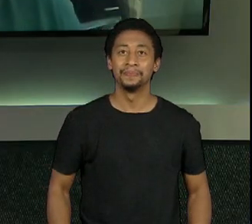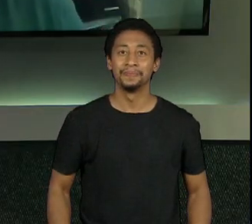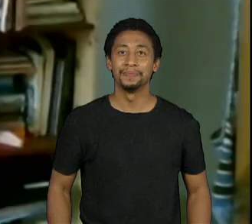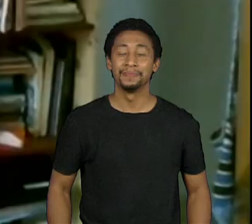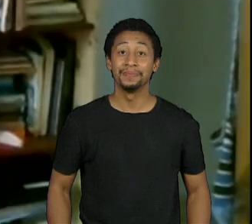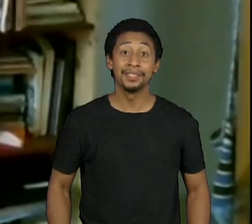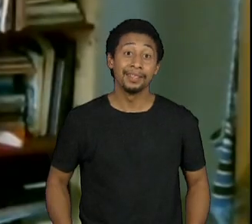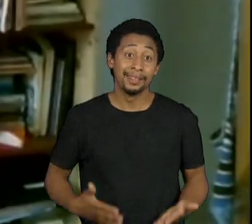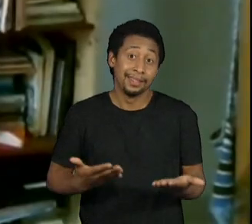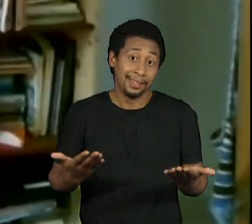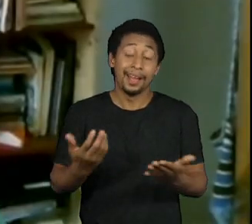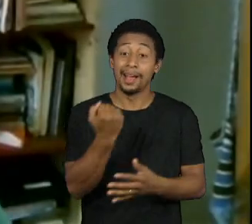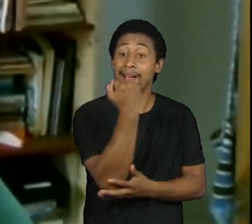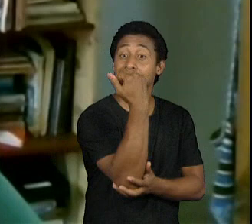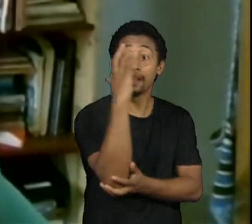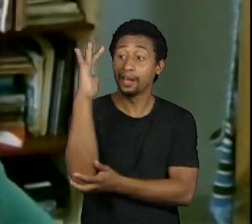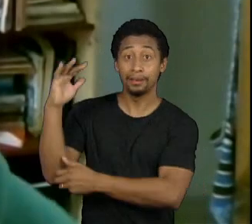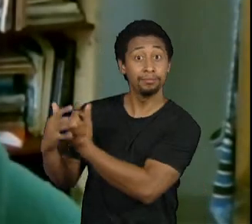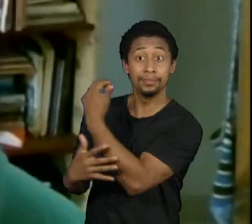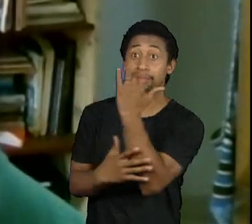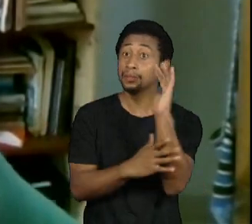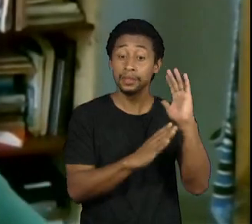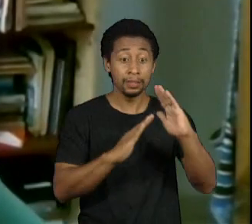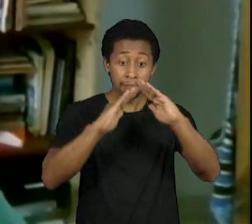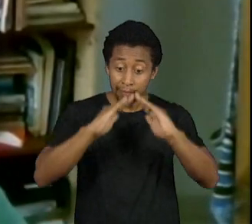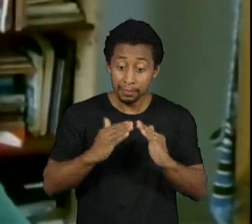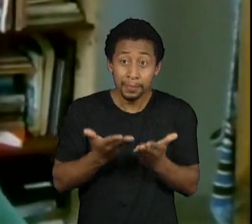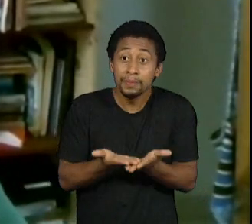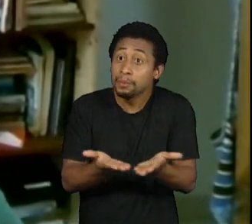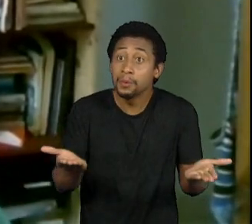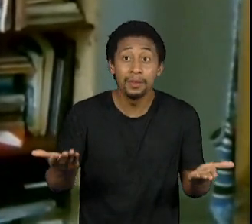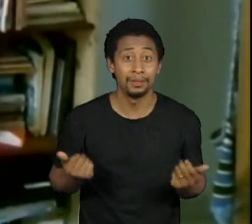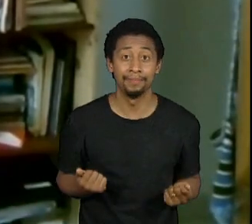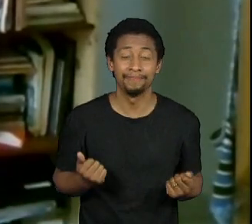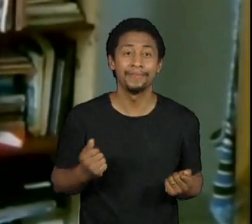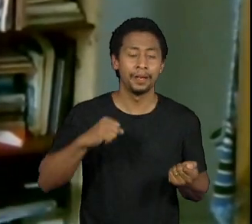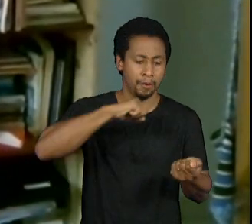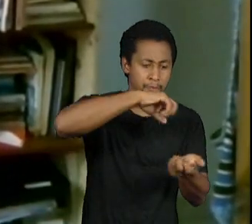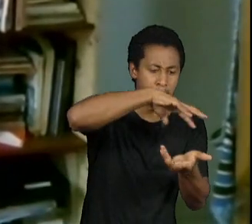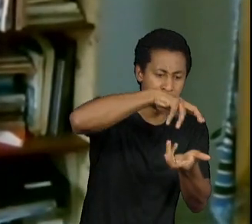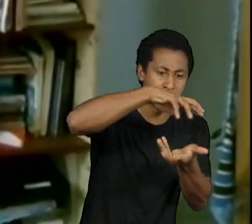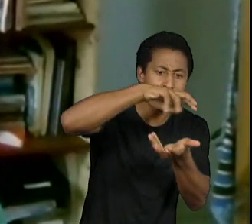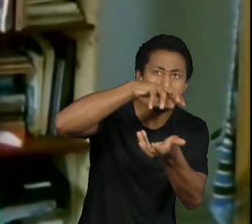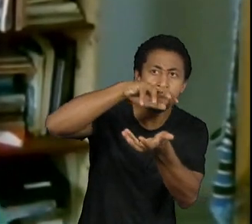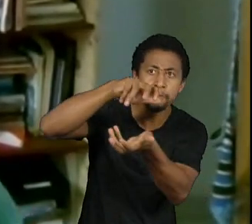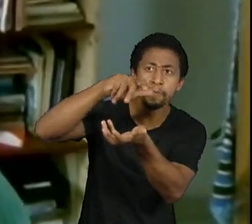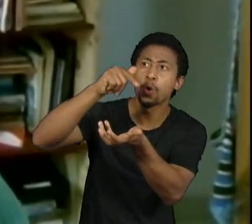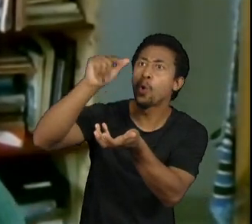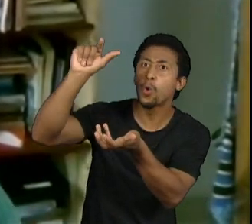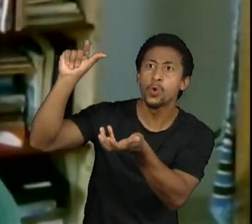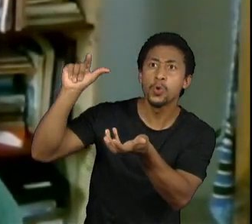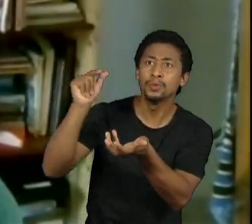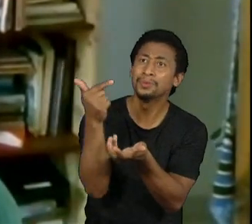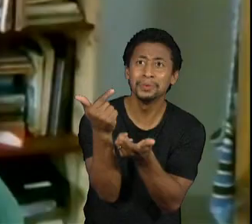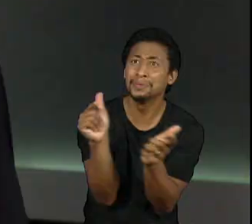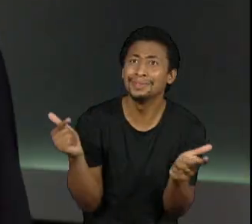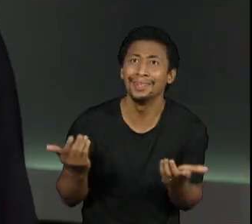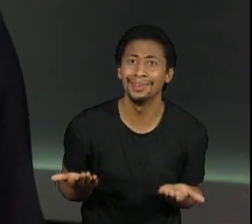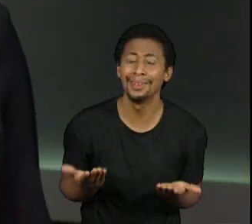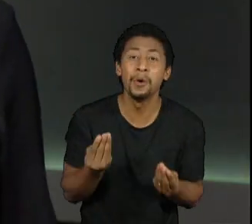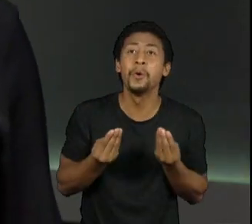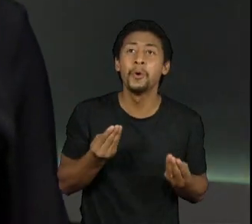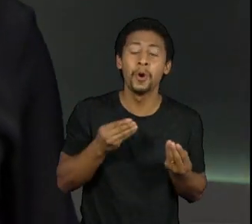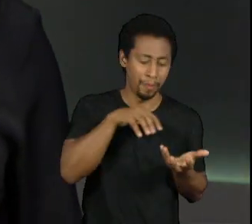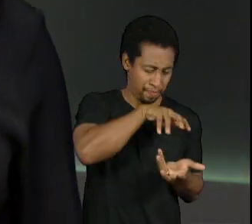A natureza é nossa casa. É onde vivemos. Não existe planeta B, porque não podemos colonizar de